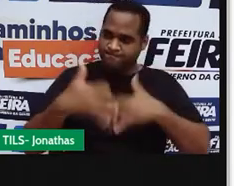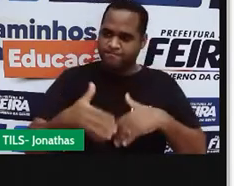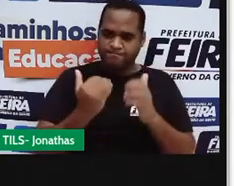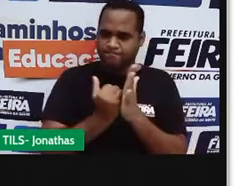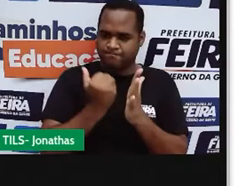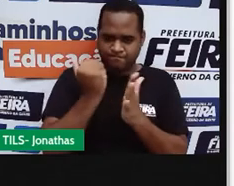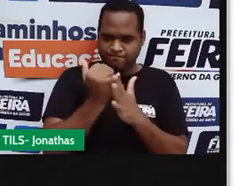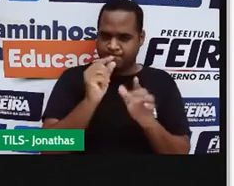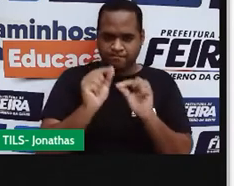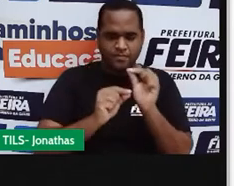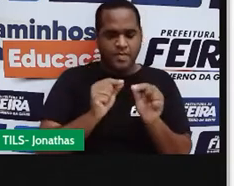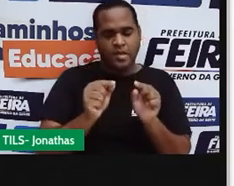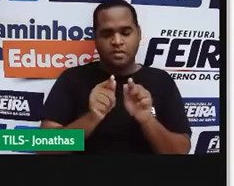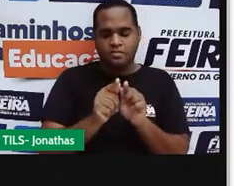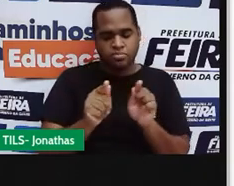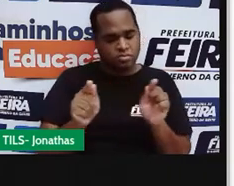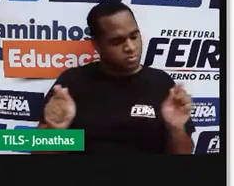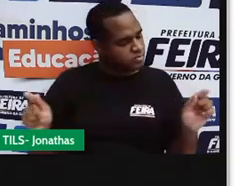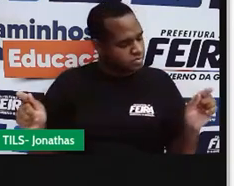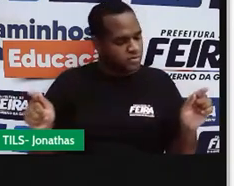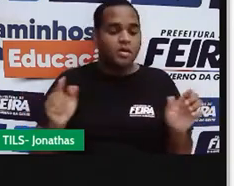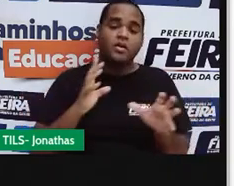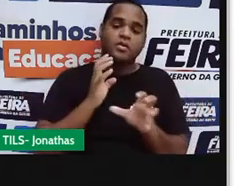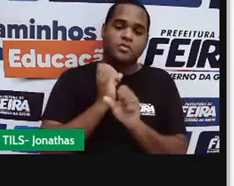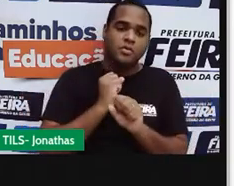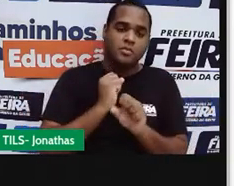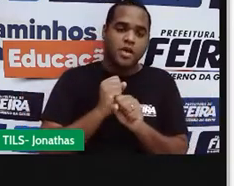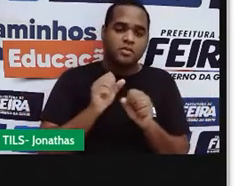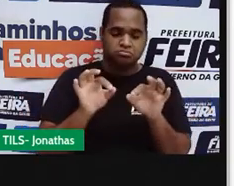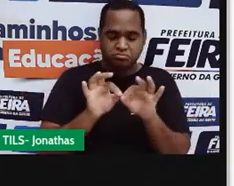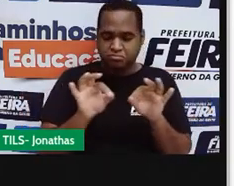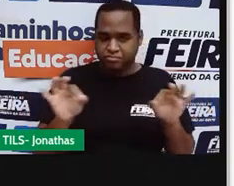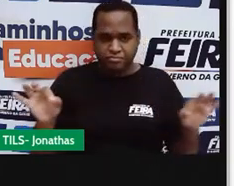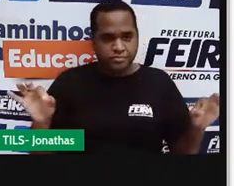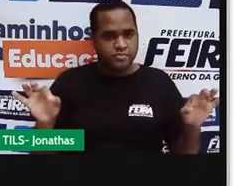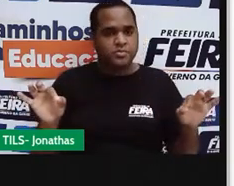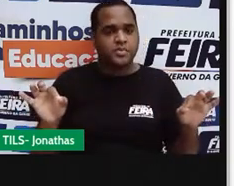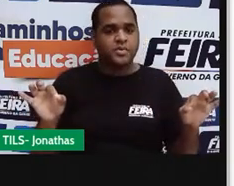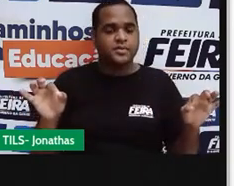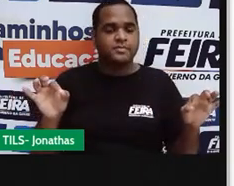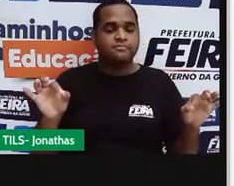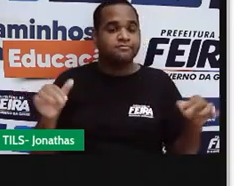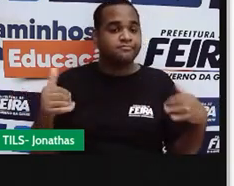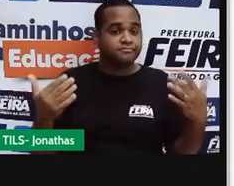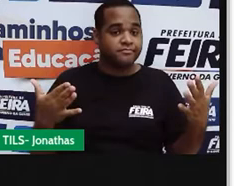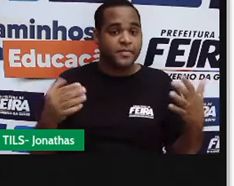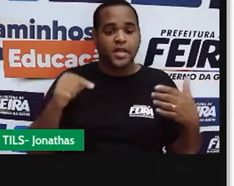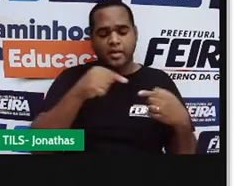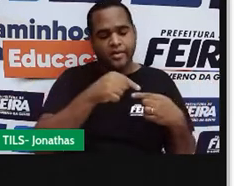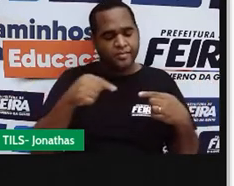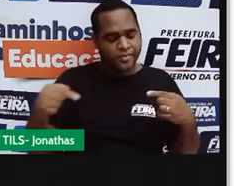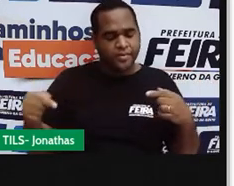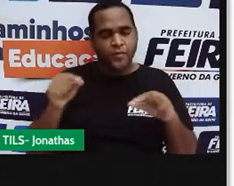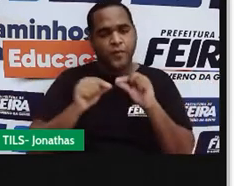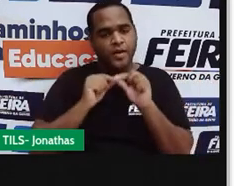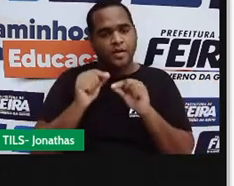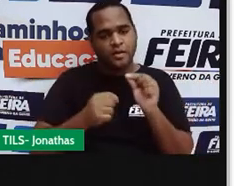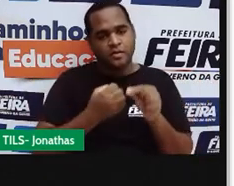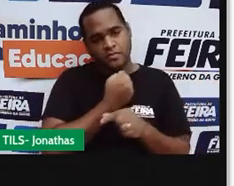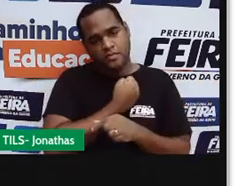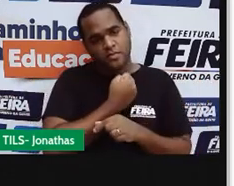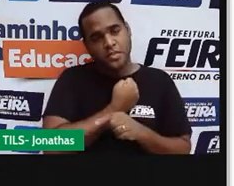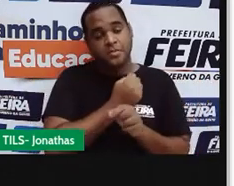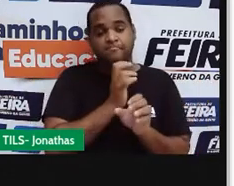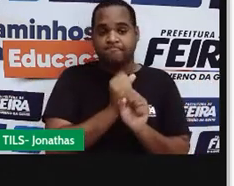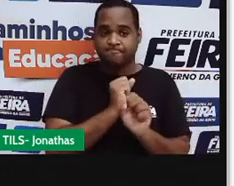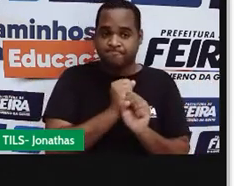Medidas de comprimento, quando a gente mede o comprimento de alguma coisa, esse tipo de número também é um número racional.